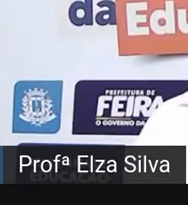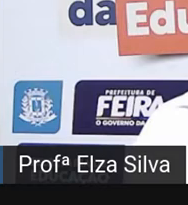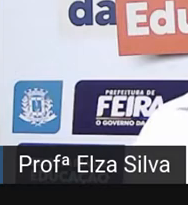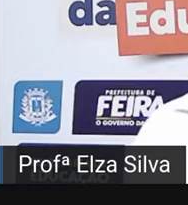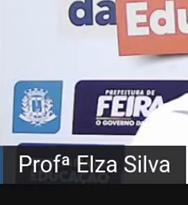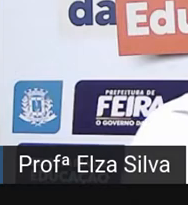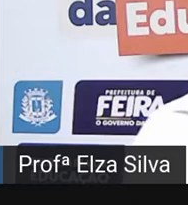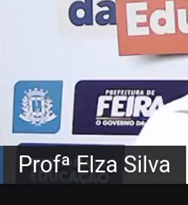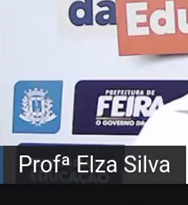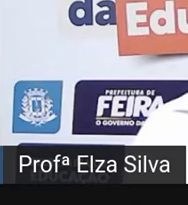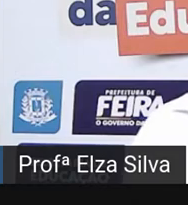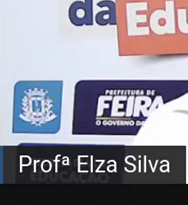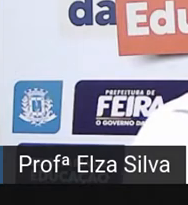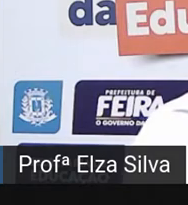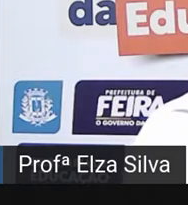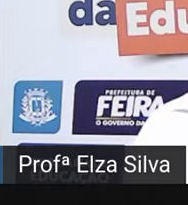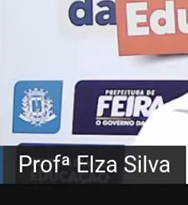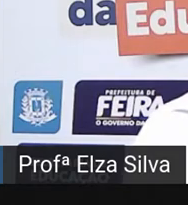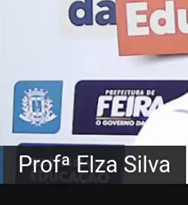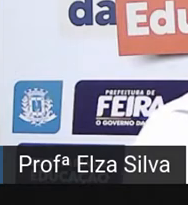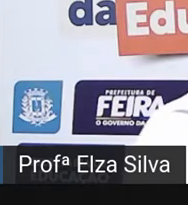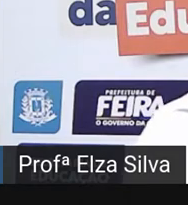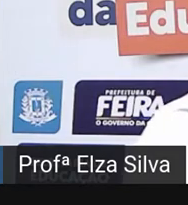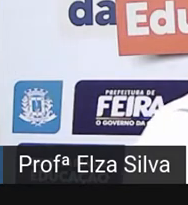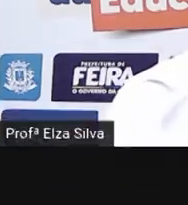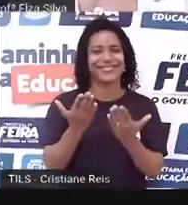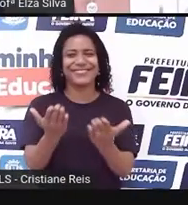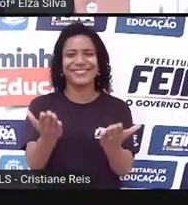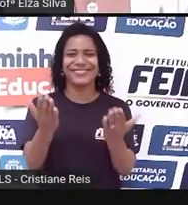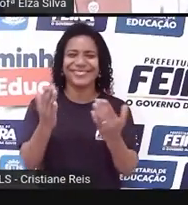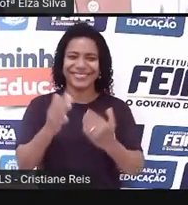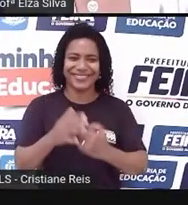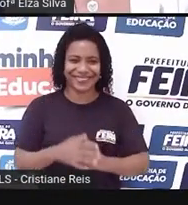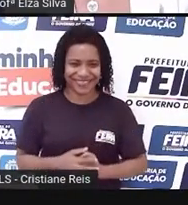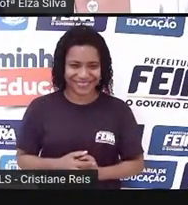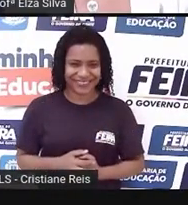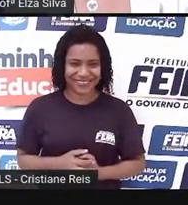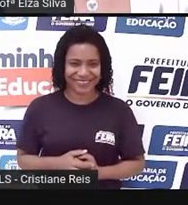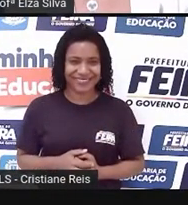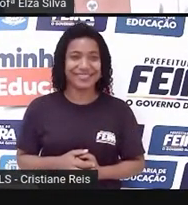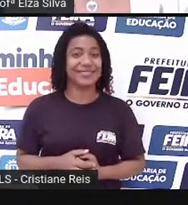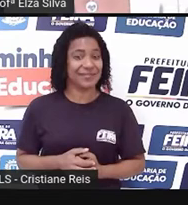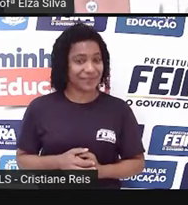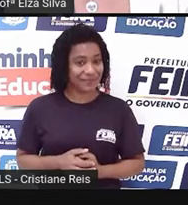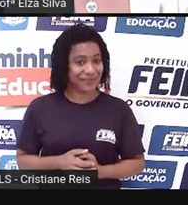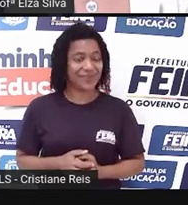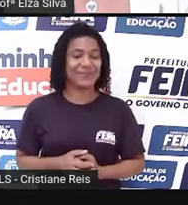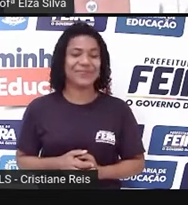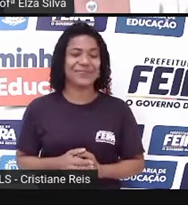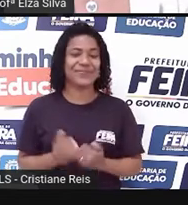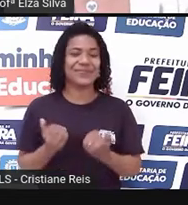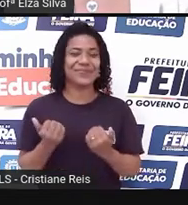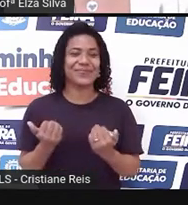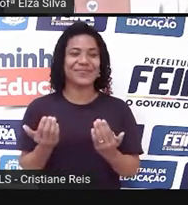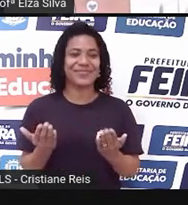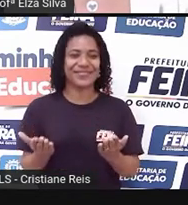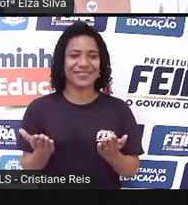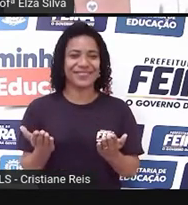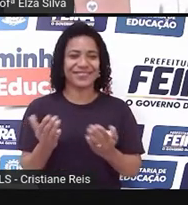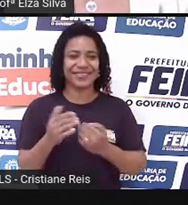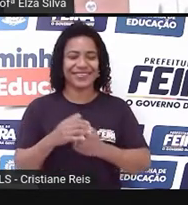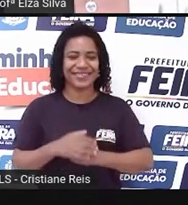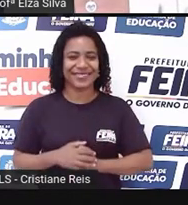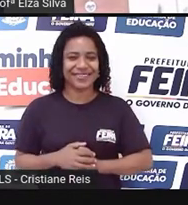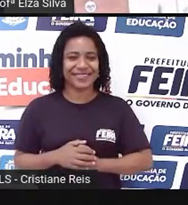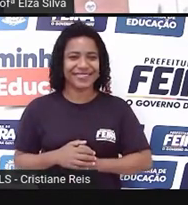Espero que vocês estejam muito bem. Bem-vindos à nossa aula